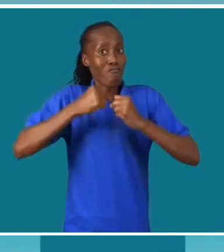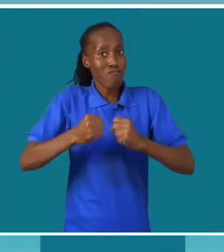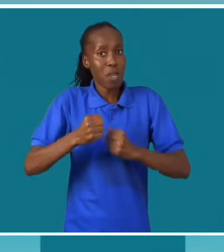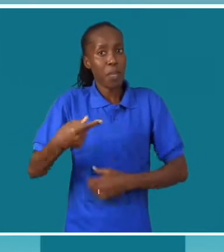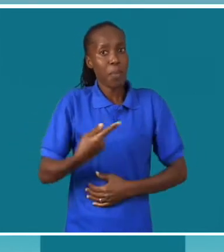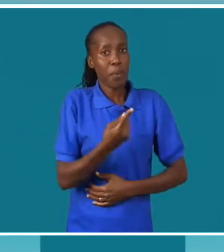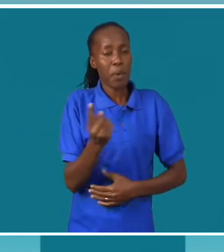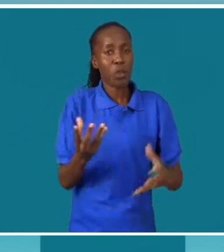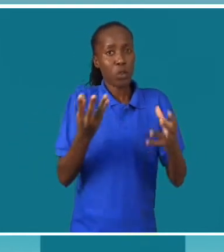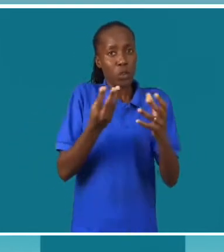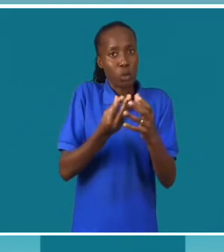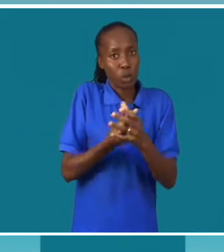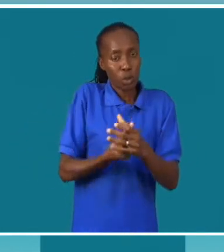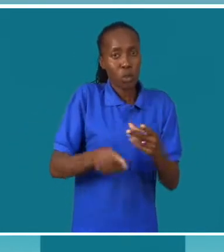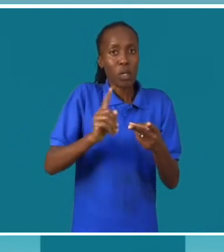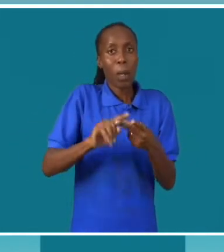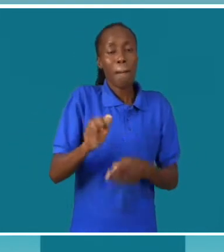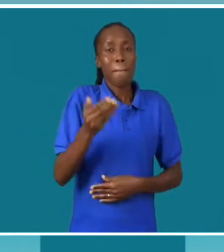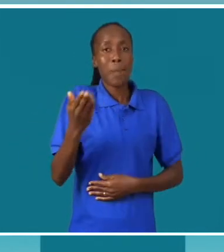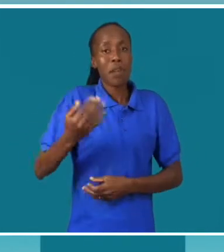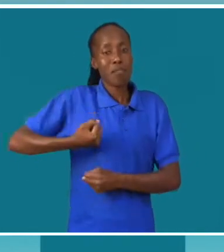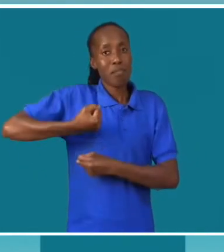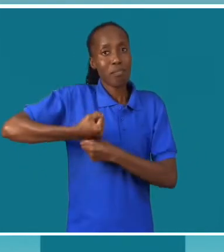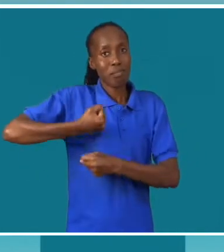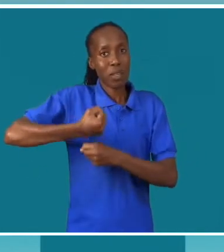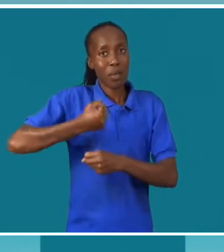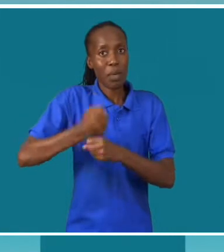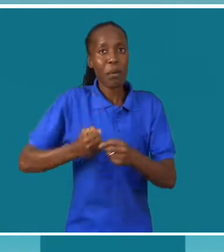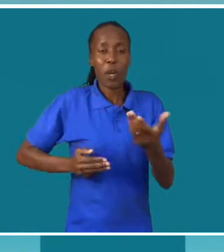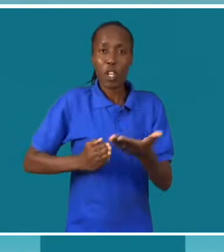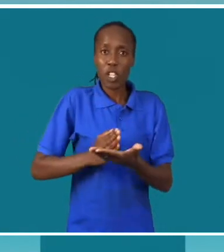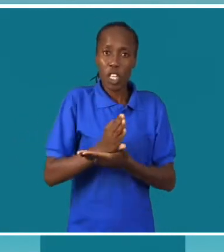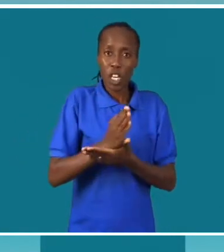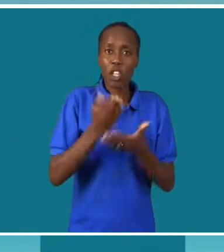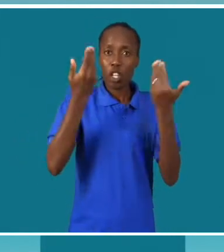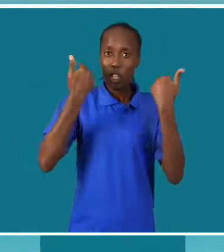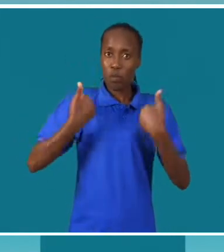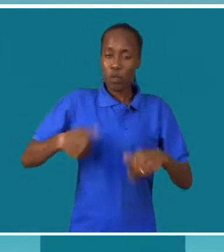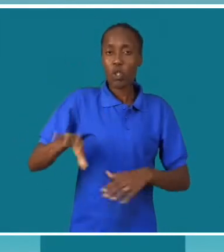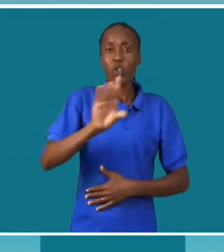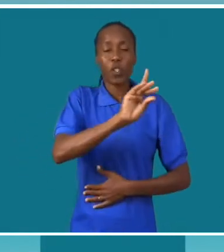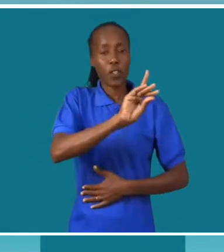continuarem unidos, juntos, para trabalharem em prol dos direitos das pessoas com deficiência.